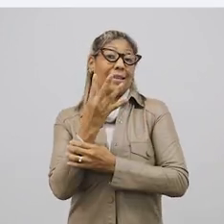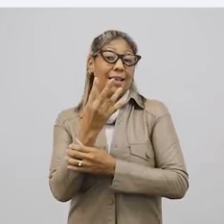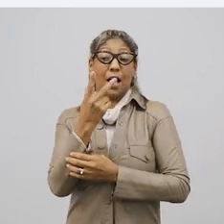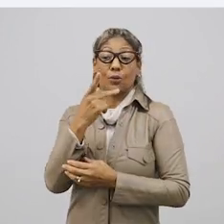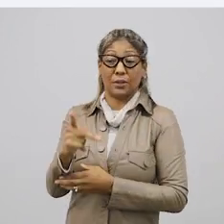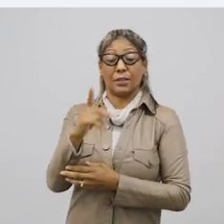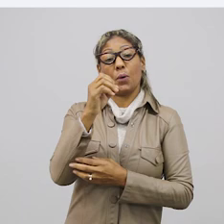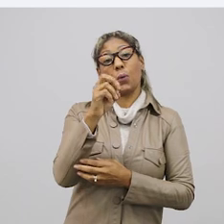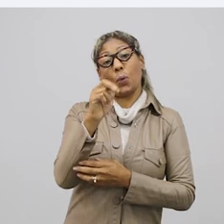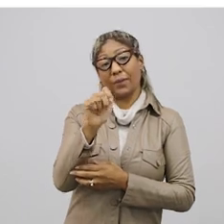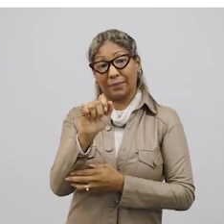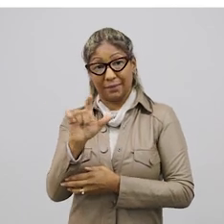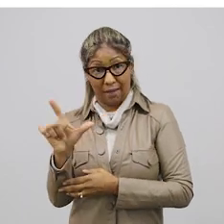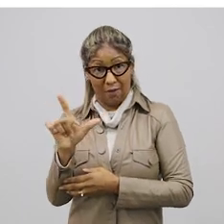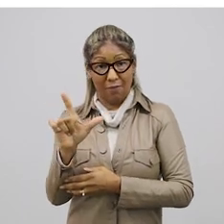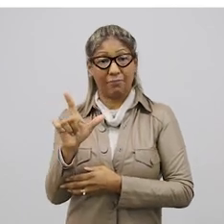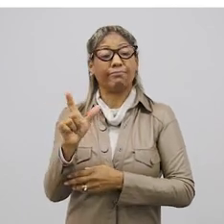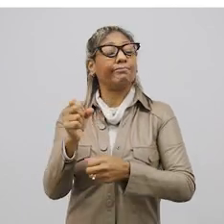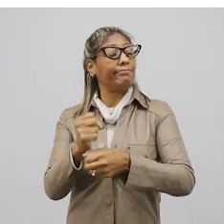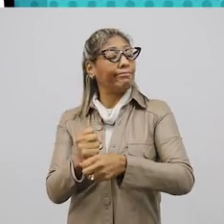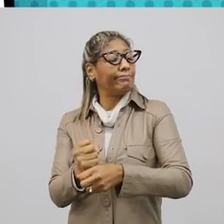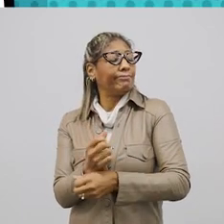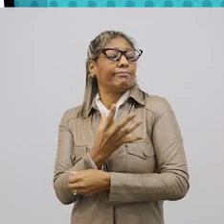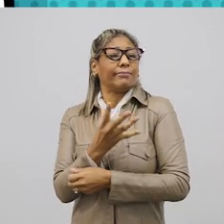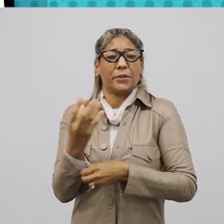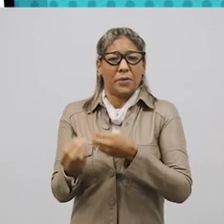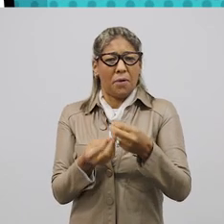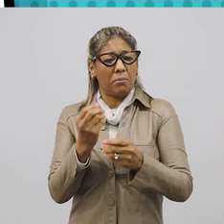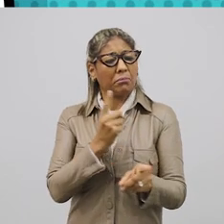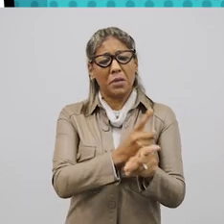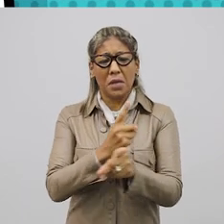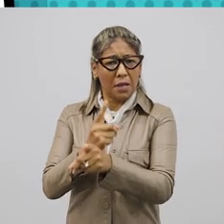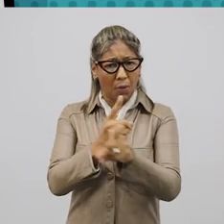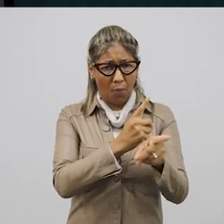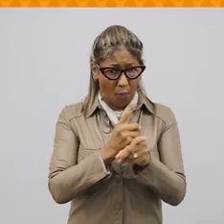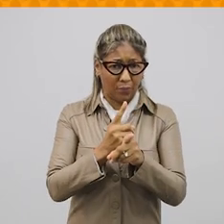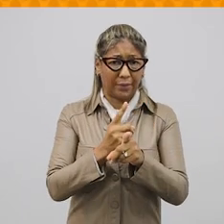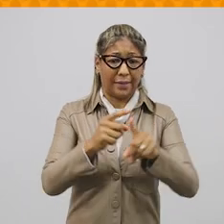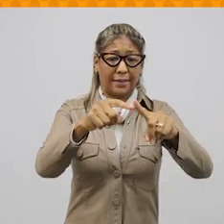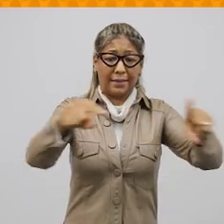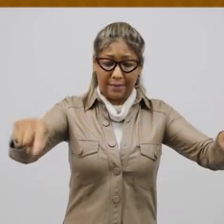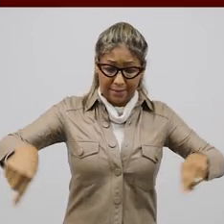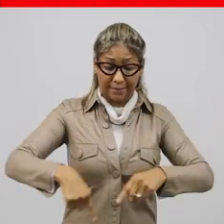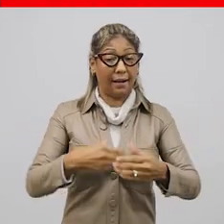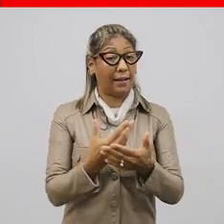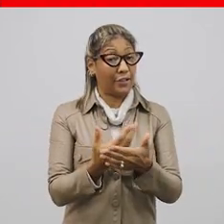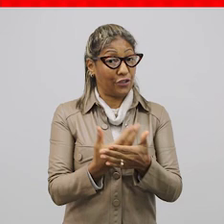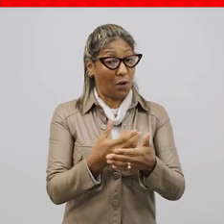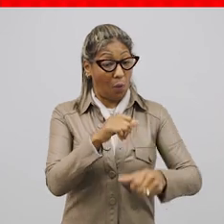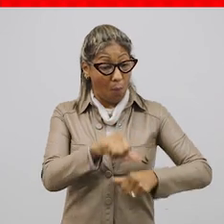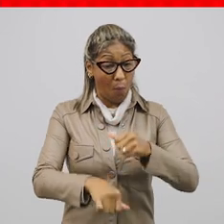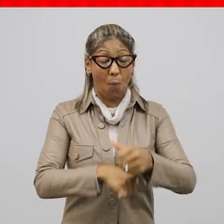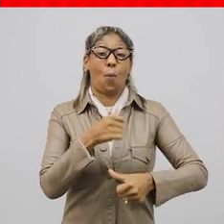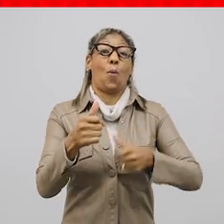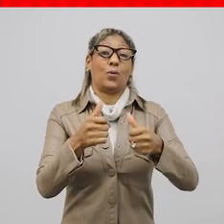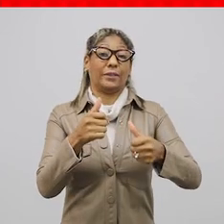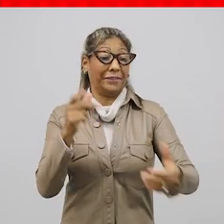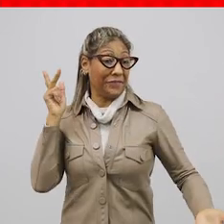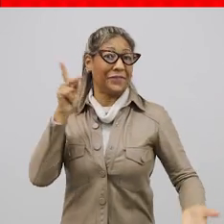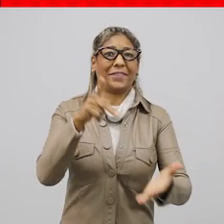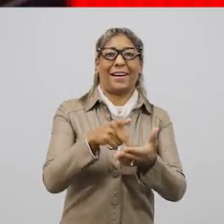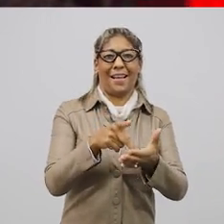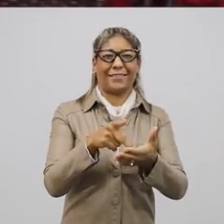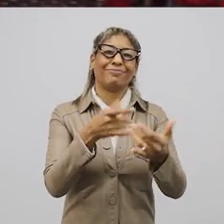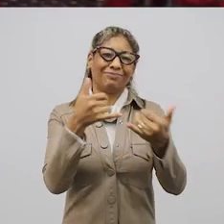criar seu próprio cordel. A fonte de inspiração também é fácil de encontrar nessa sala de aula que transforma o real